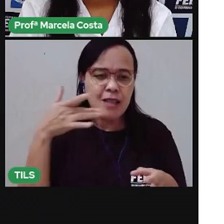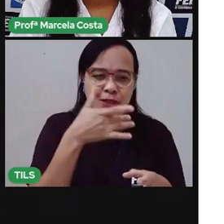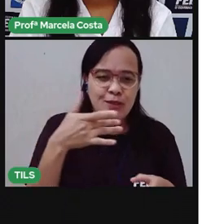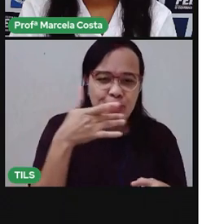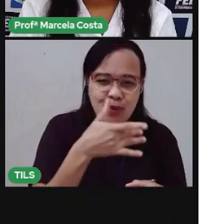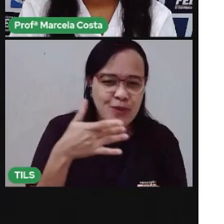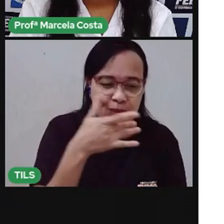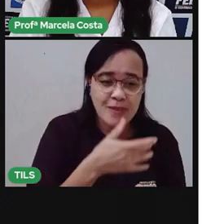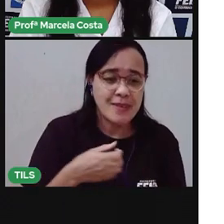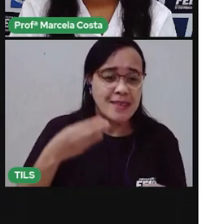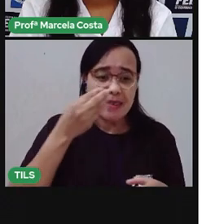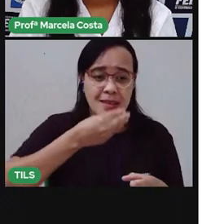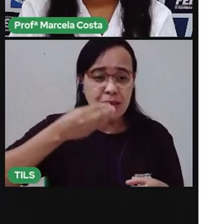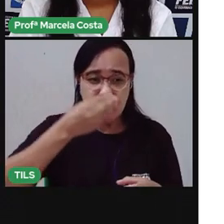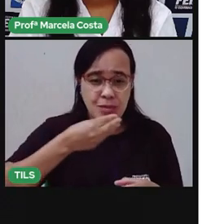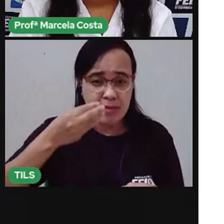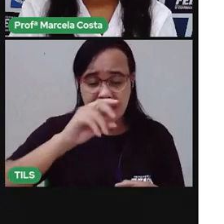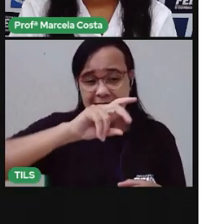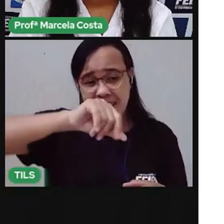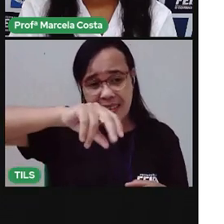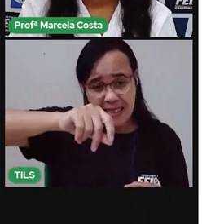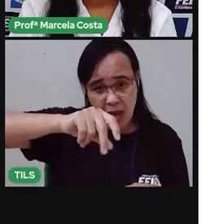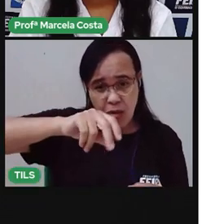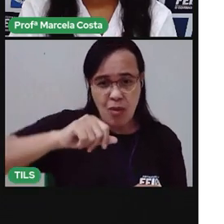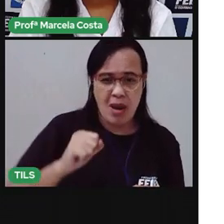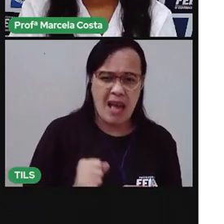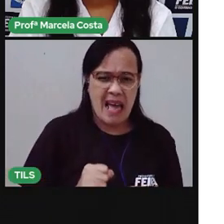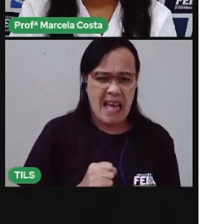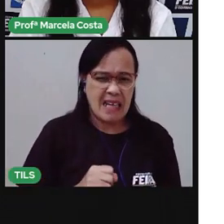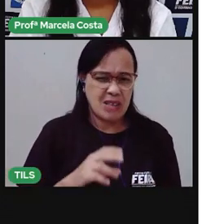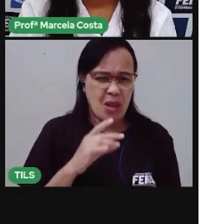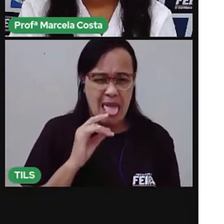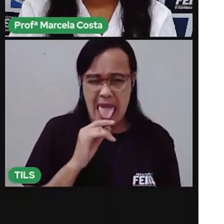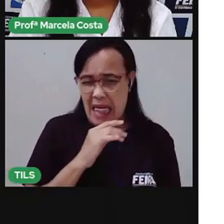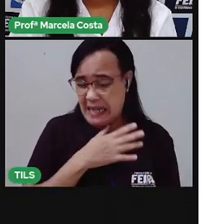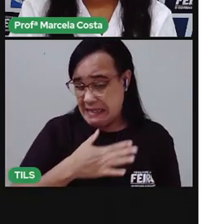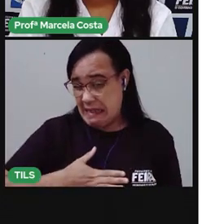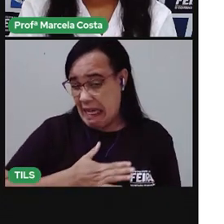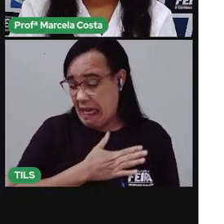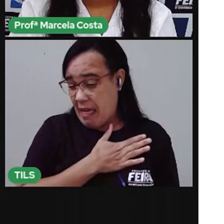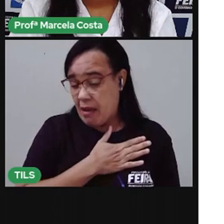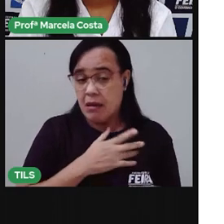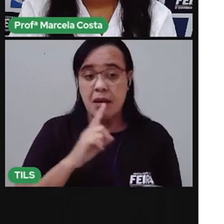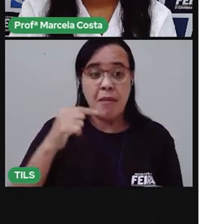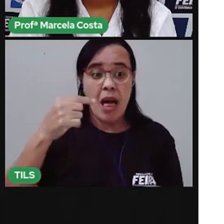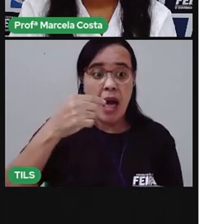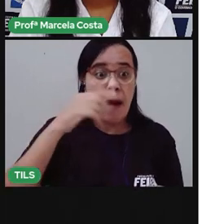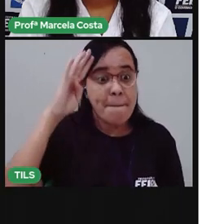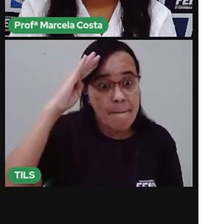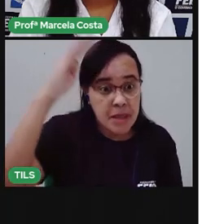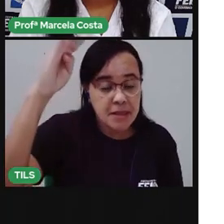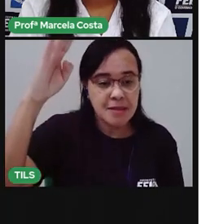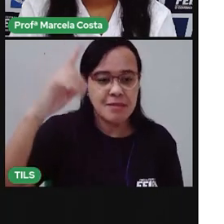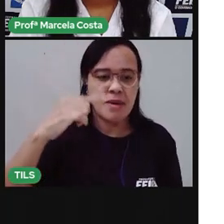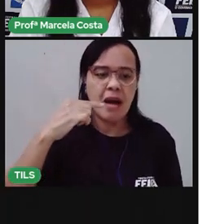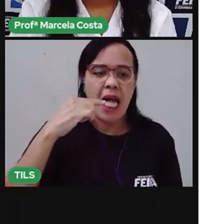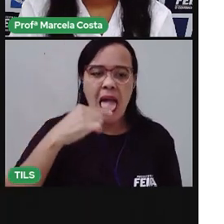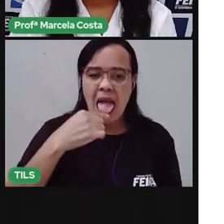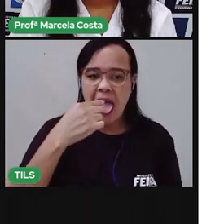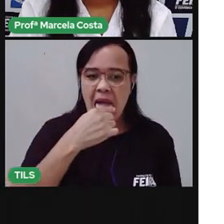ou ácido. A língua é o órgão responsável pelo paladar. Na língua, existem as papilas